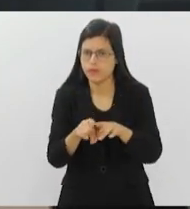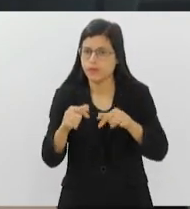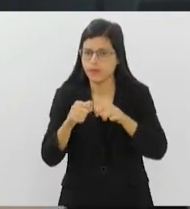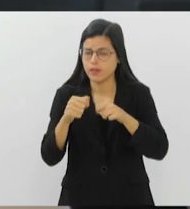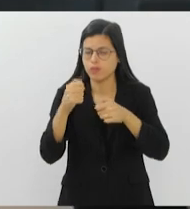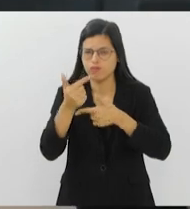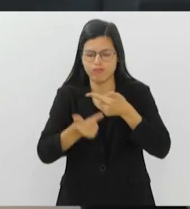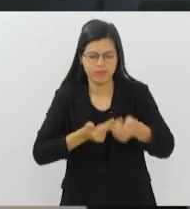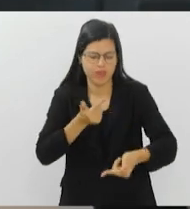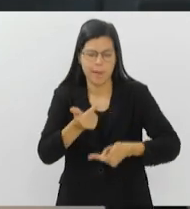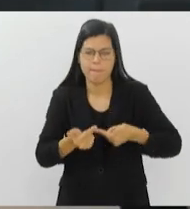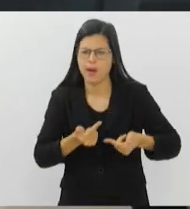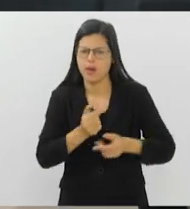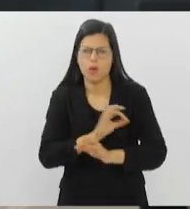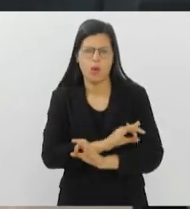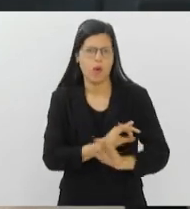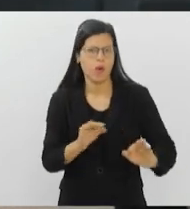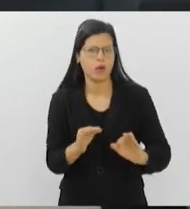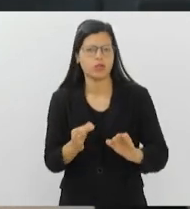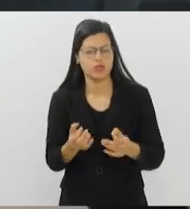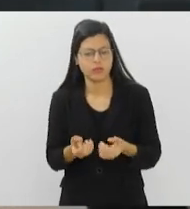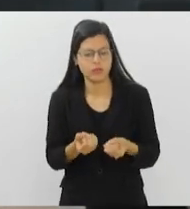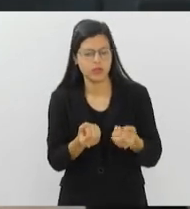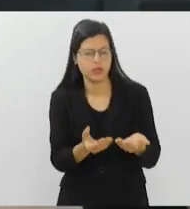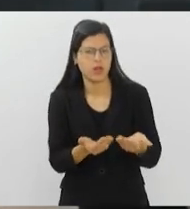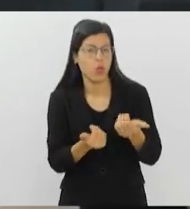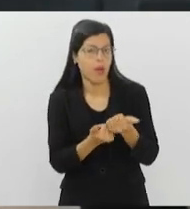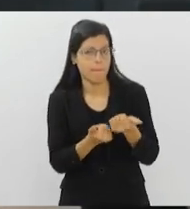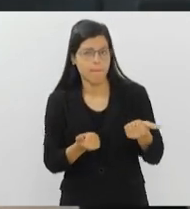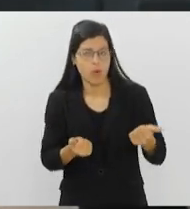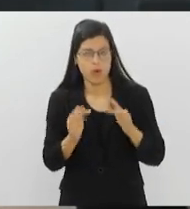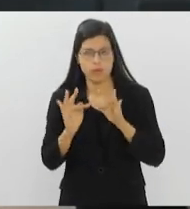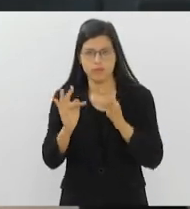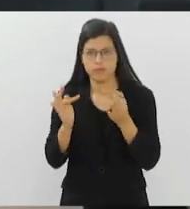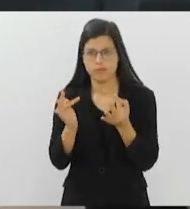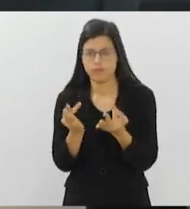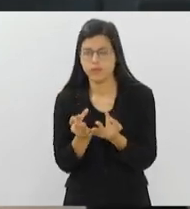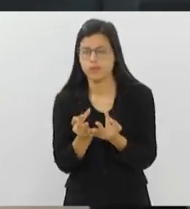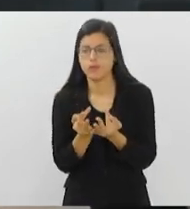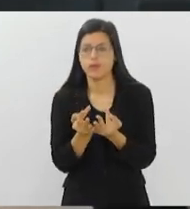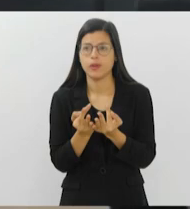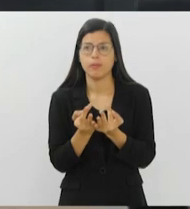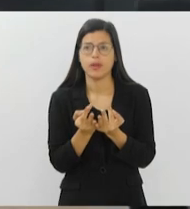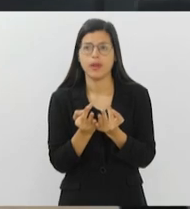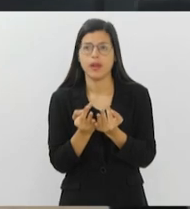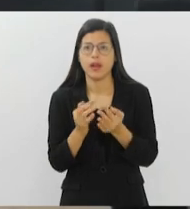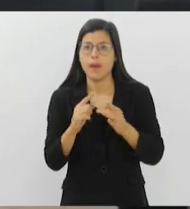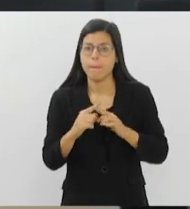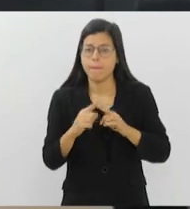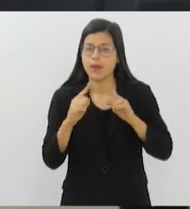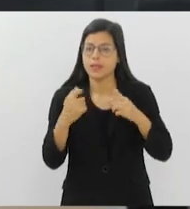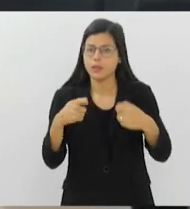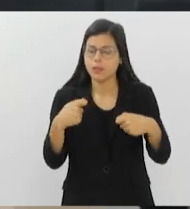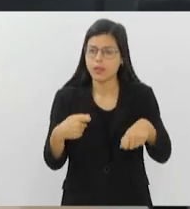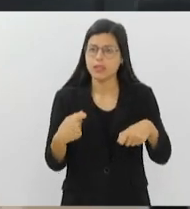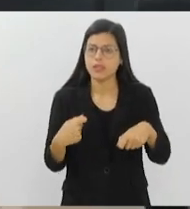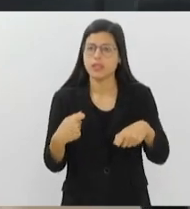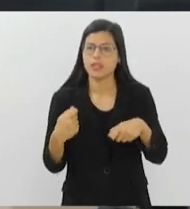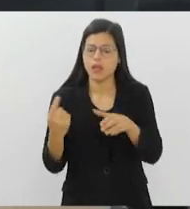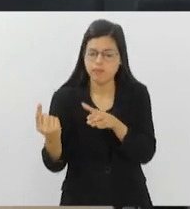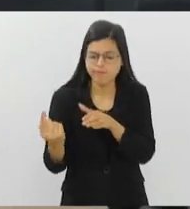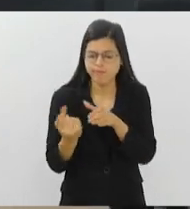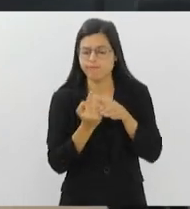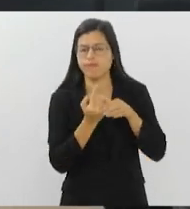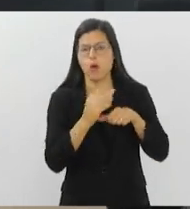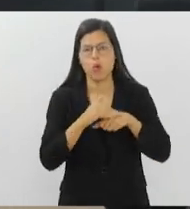incrível dando esse suporte para essas famílias, mas tem como ser abraçado através